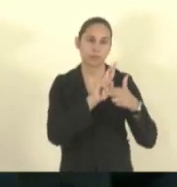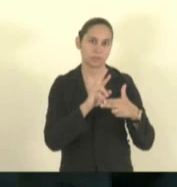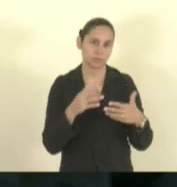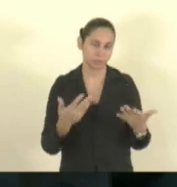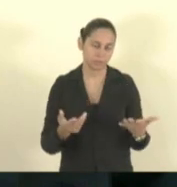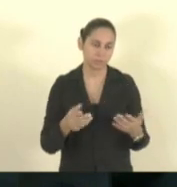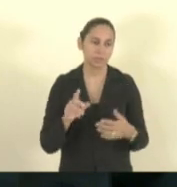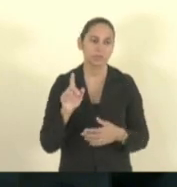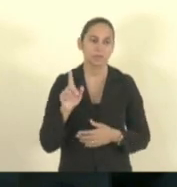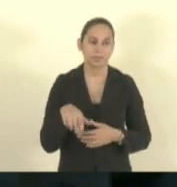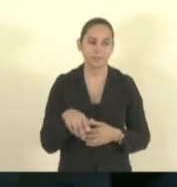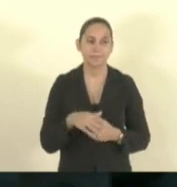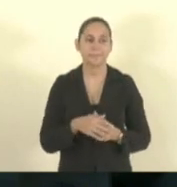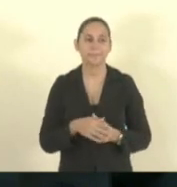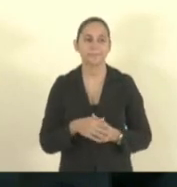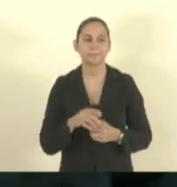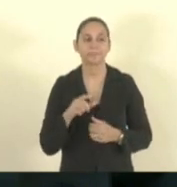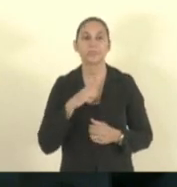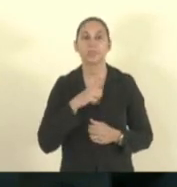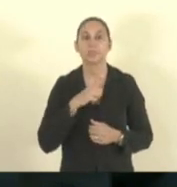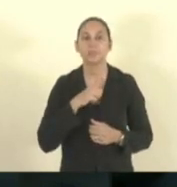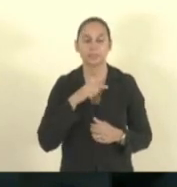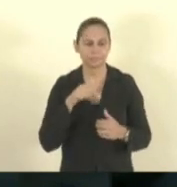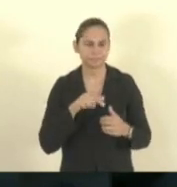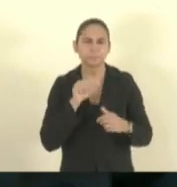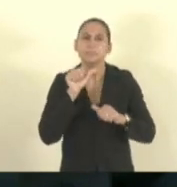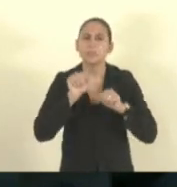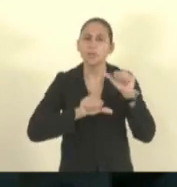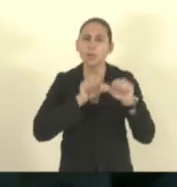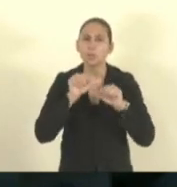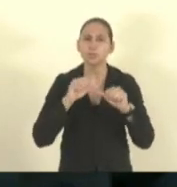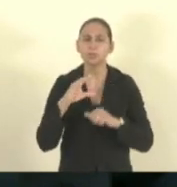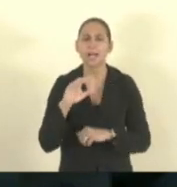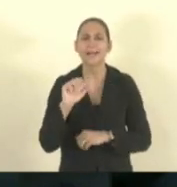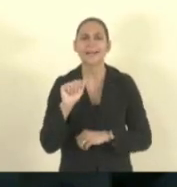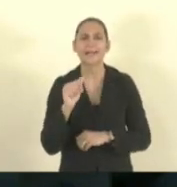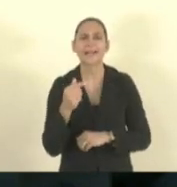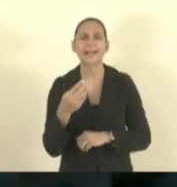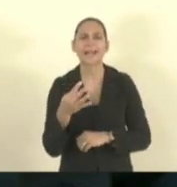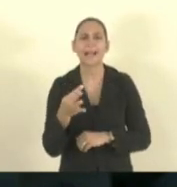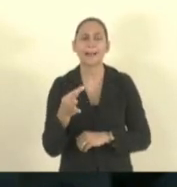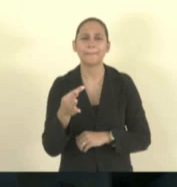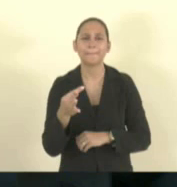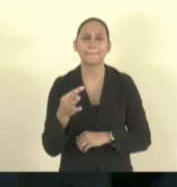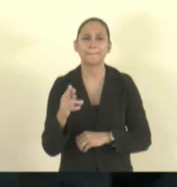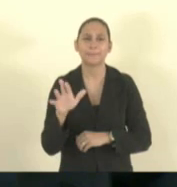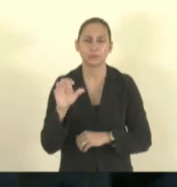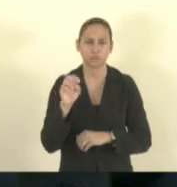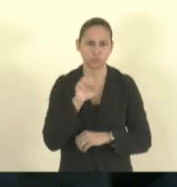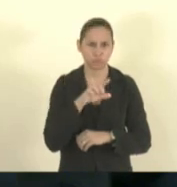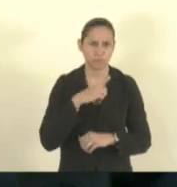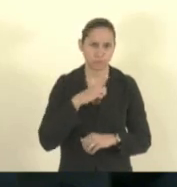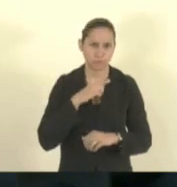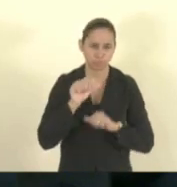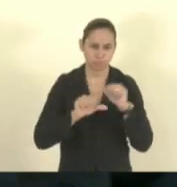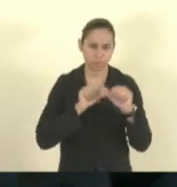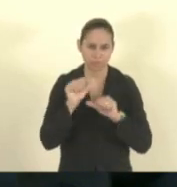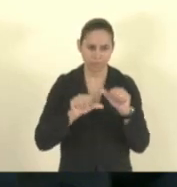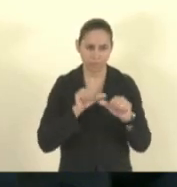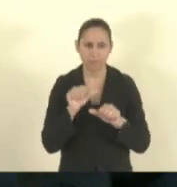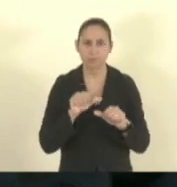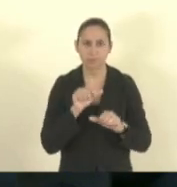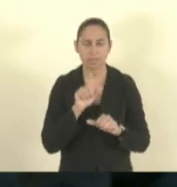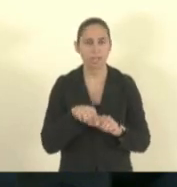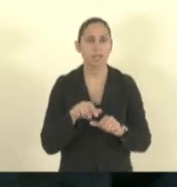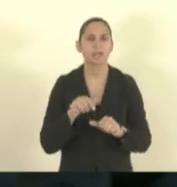só sobre o CAPT, ele faz uma alteração do CAPT e faz que fique dessa forma. Dispõe sobre a